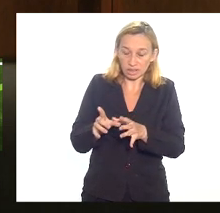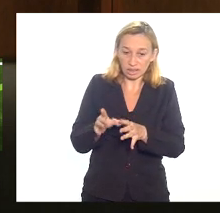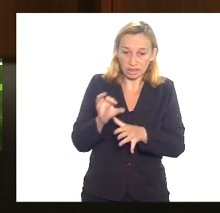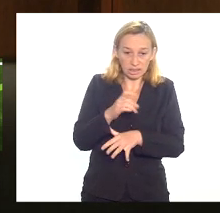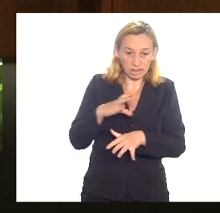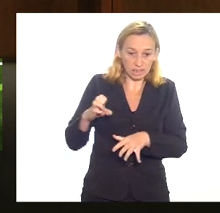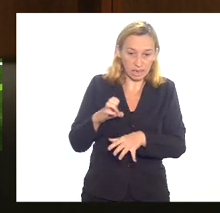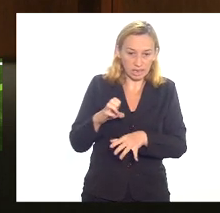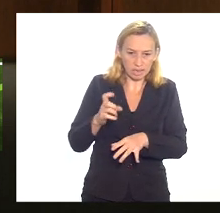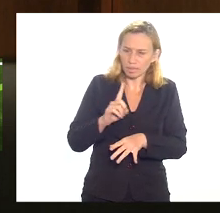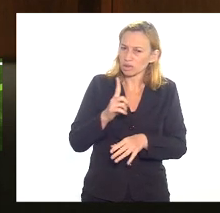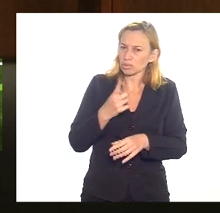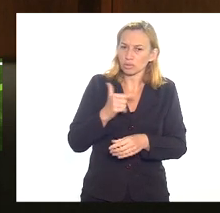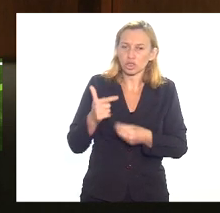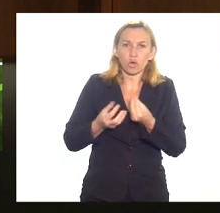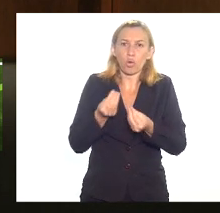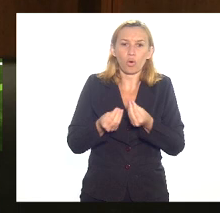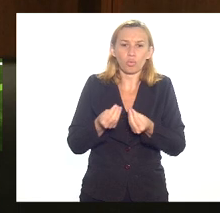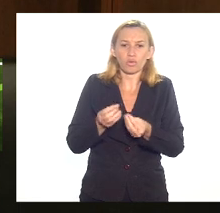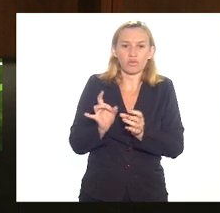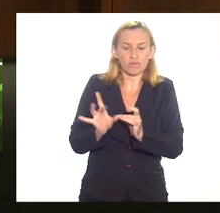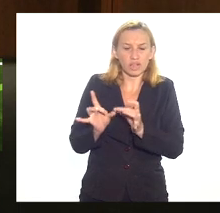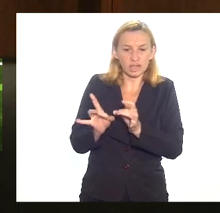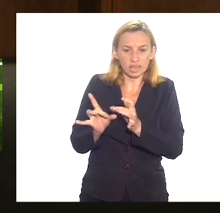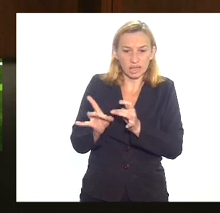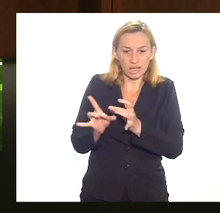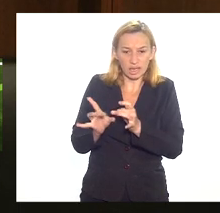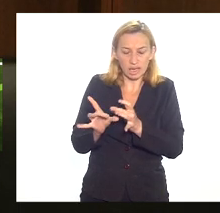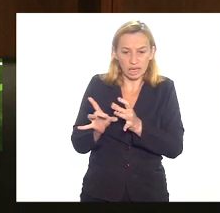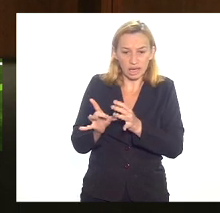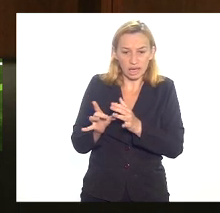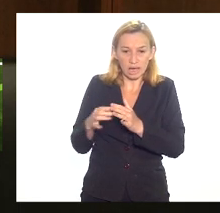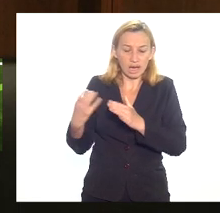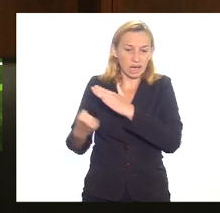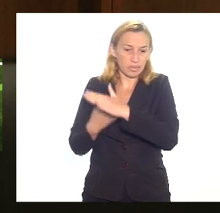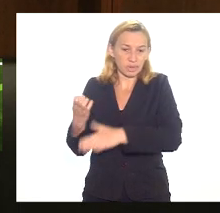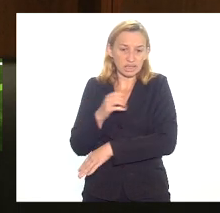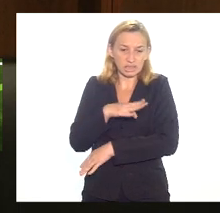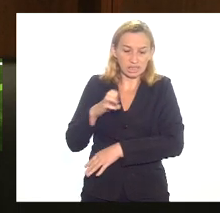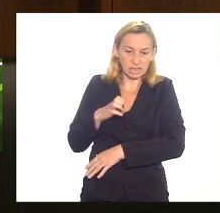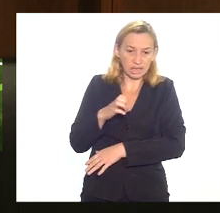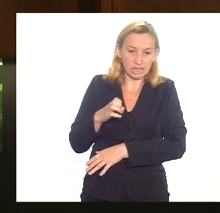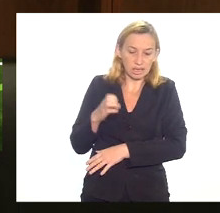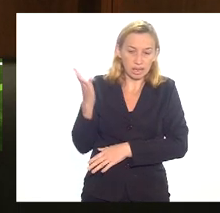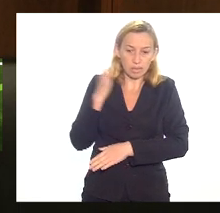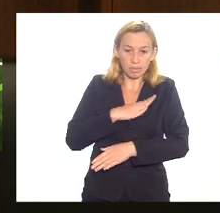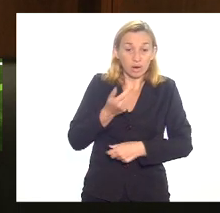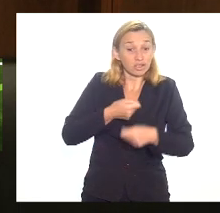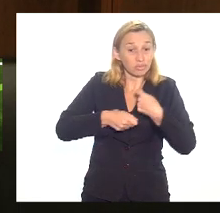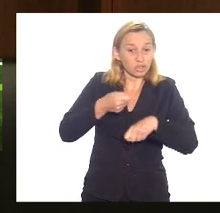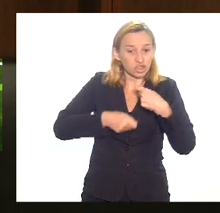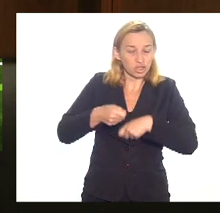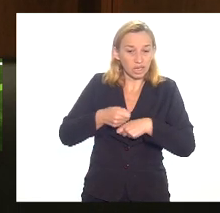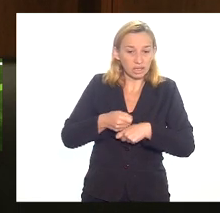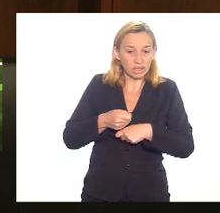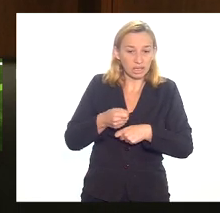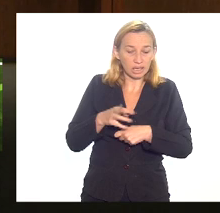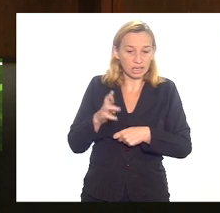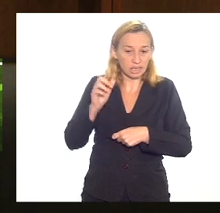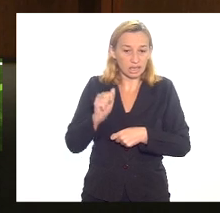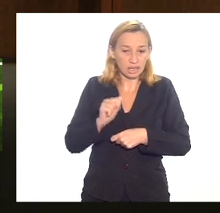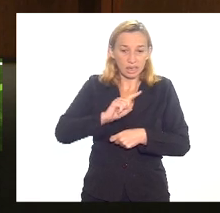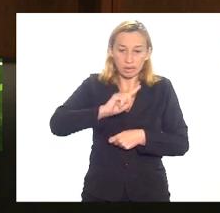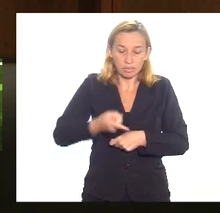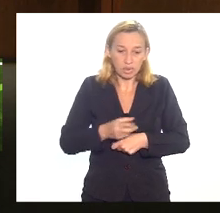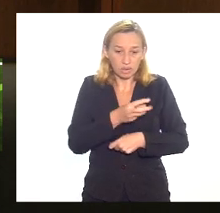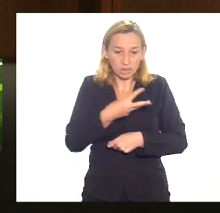mas não dá para a gente vender a CEDAI uma empresa que mal administrada tem uma receita de 1.300 porque vai